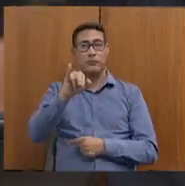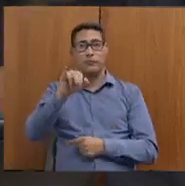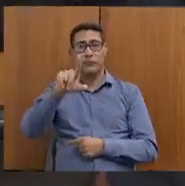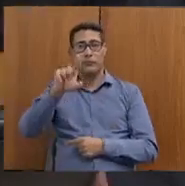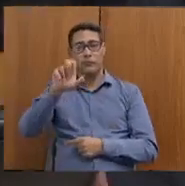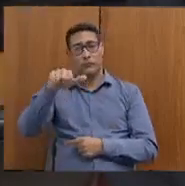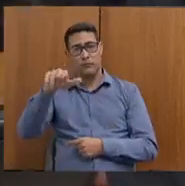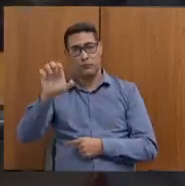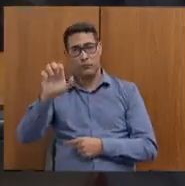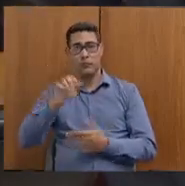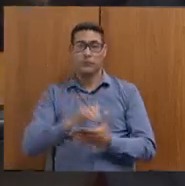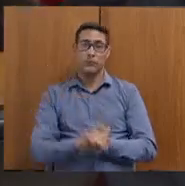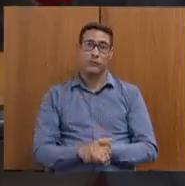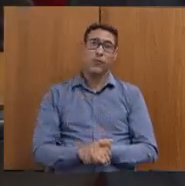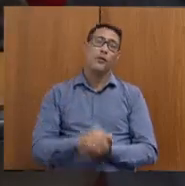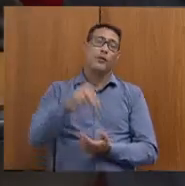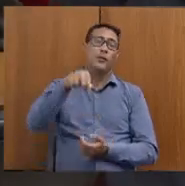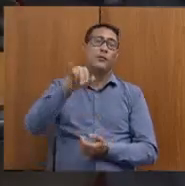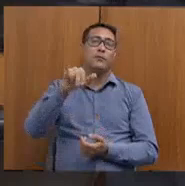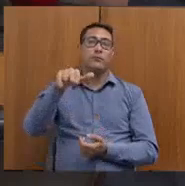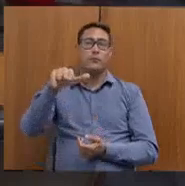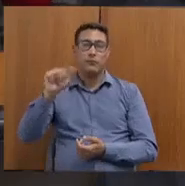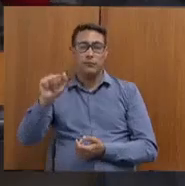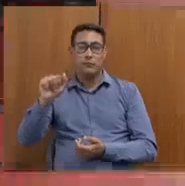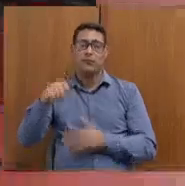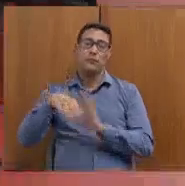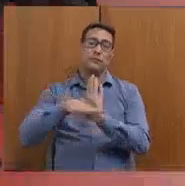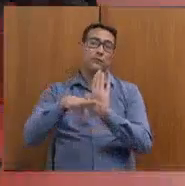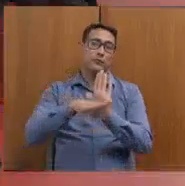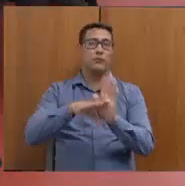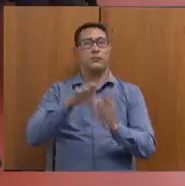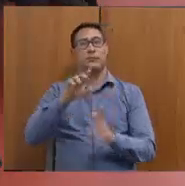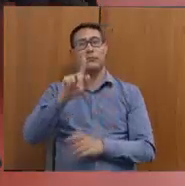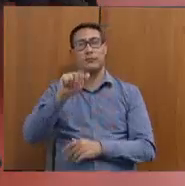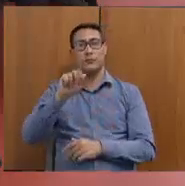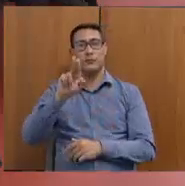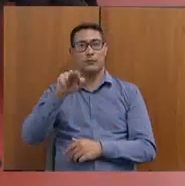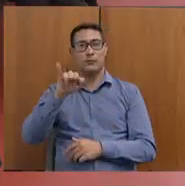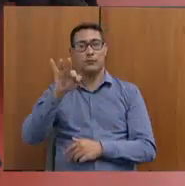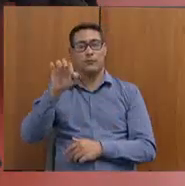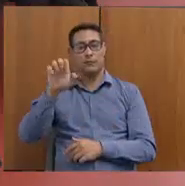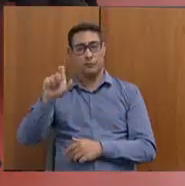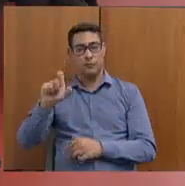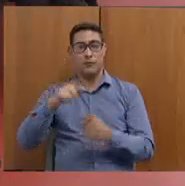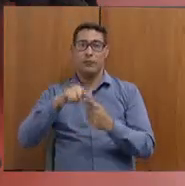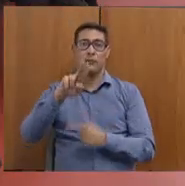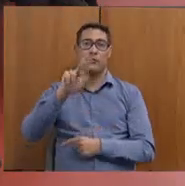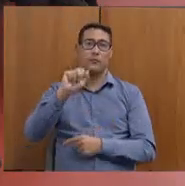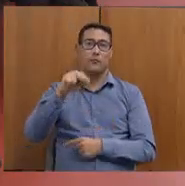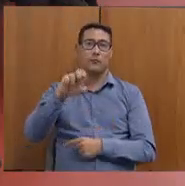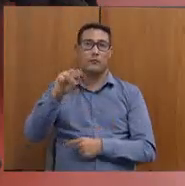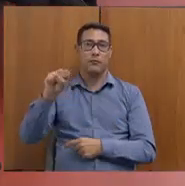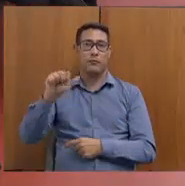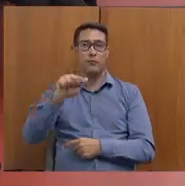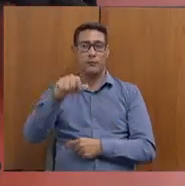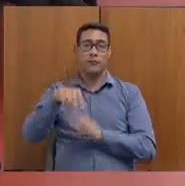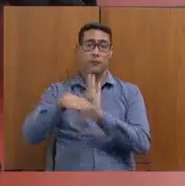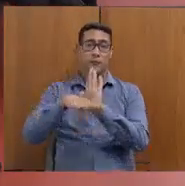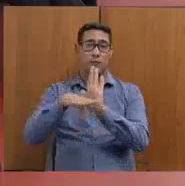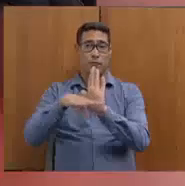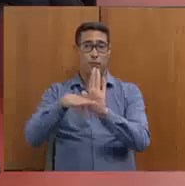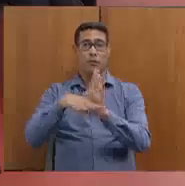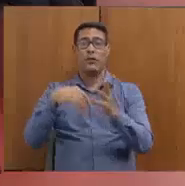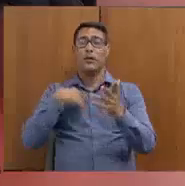gabinete. Nina de Abreu Carvalho, assessora de gabinete. Vanessa Santos Correa, assessora da